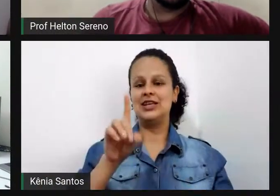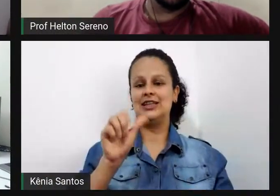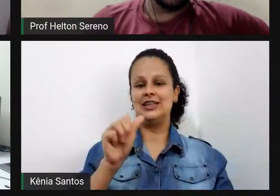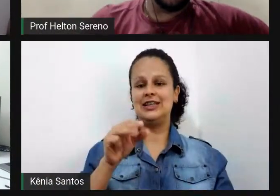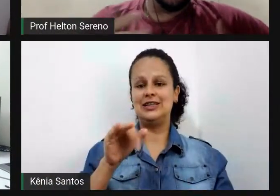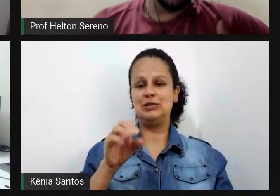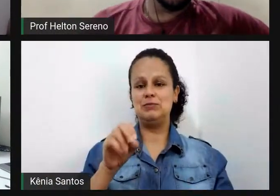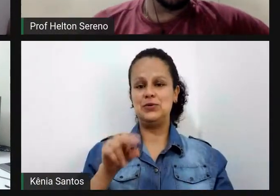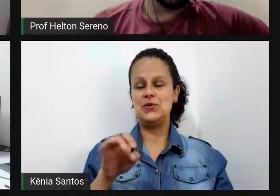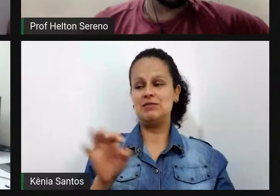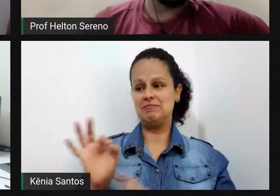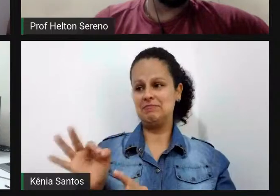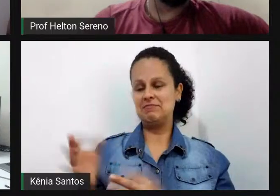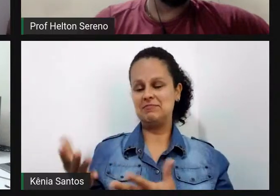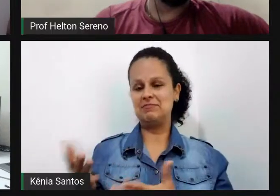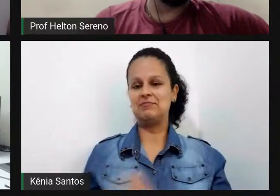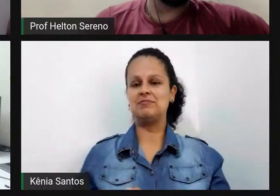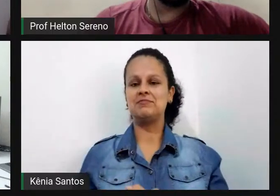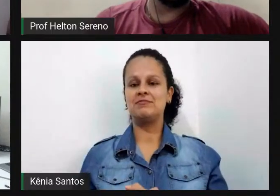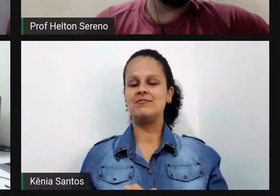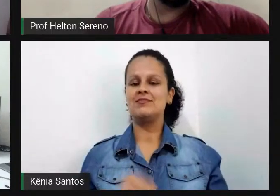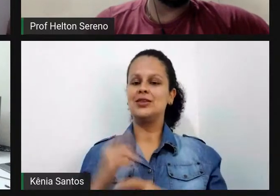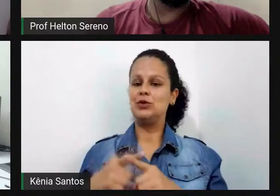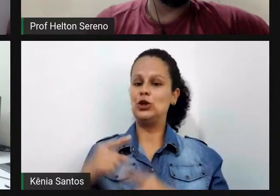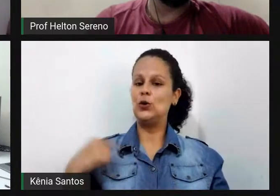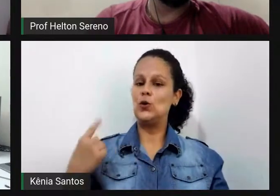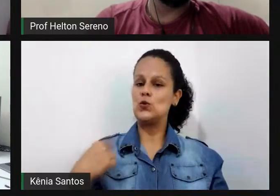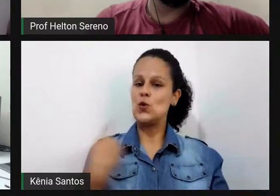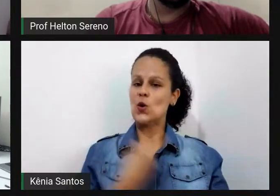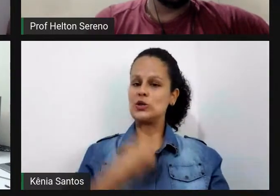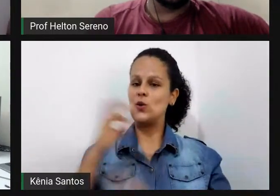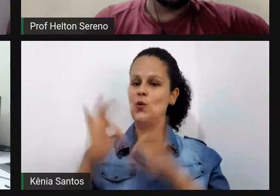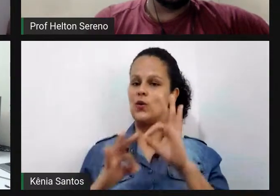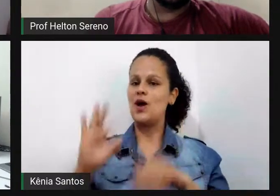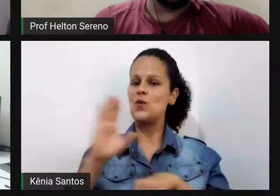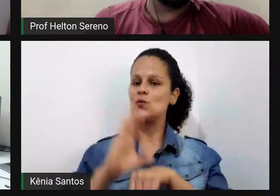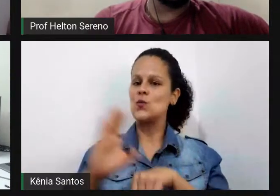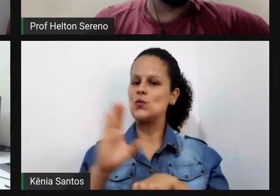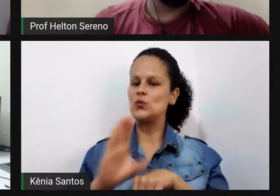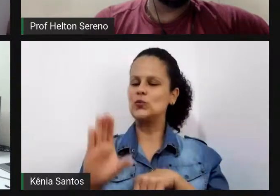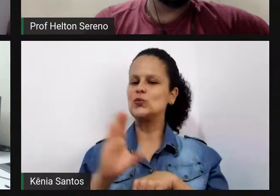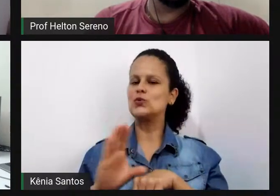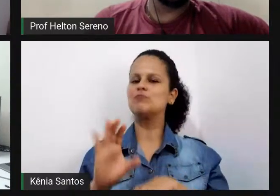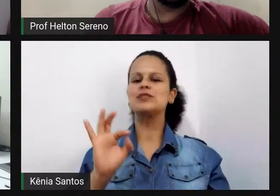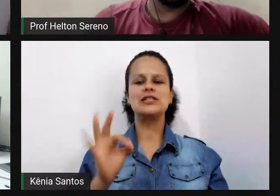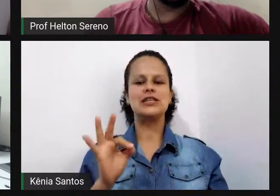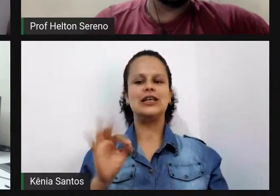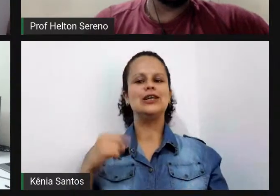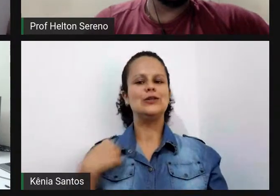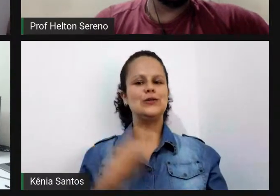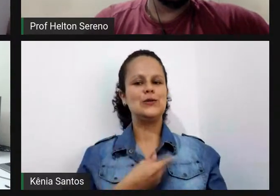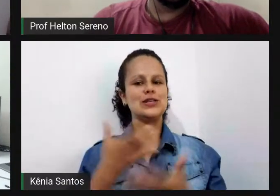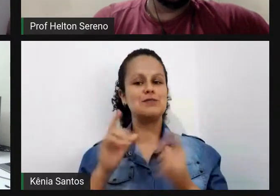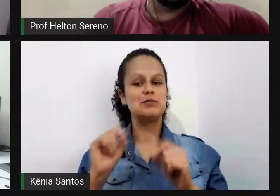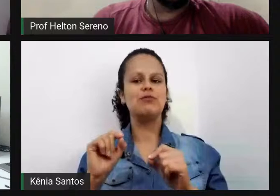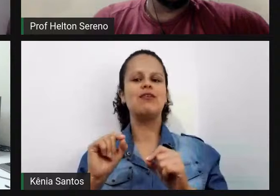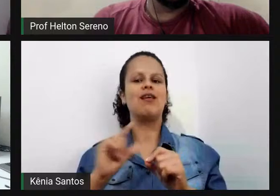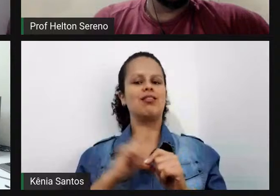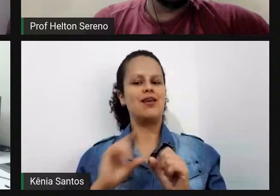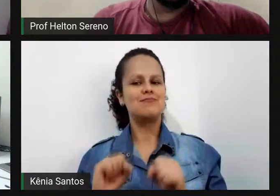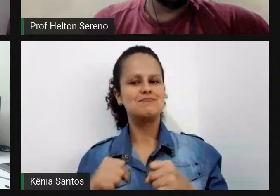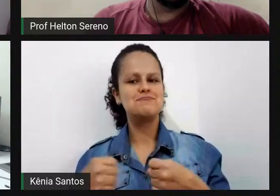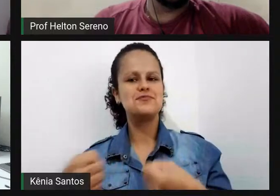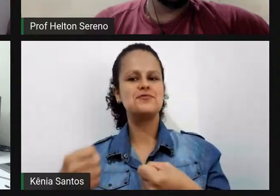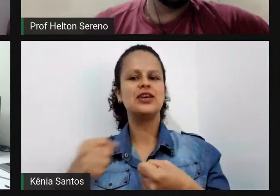nós que estamos concebendo o curso nós queremos que seja um curso hands on né mão na massa que seja um